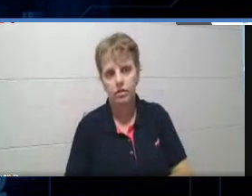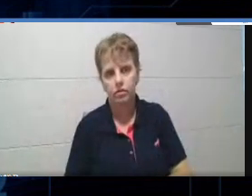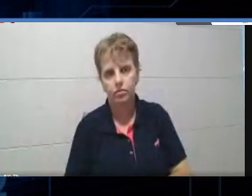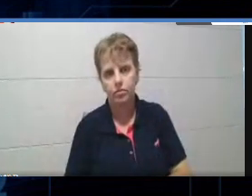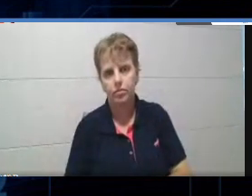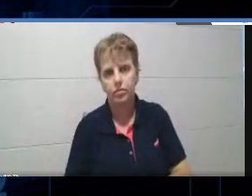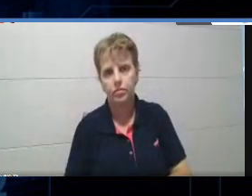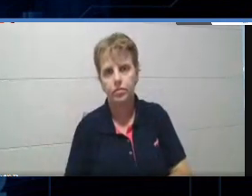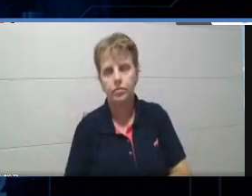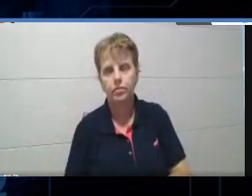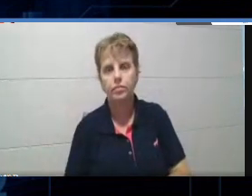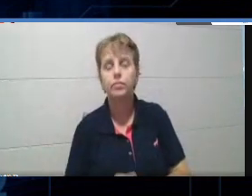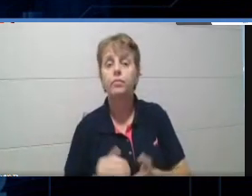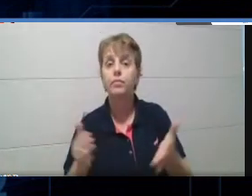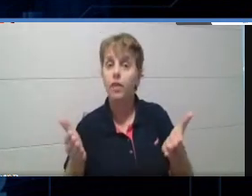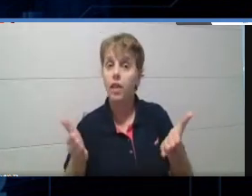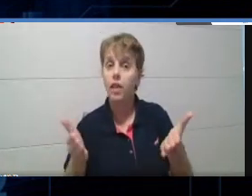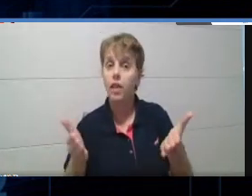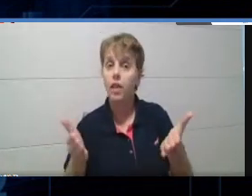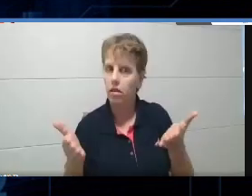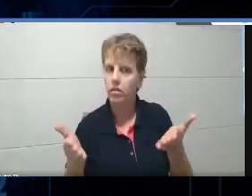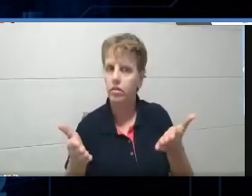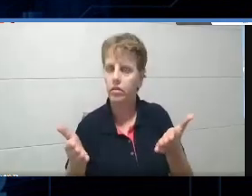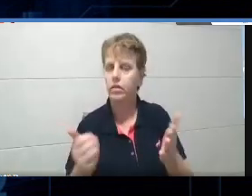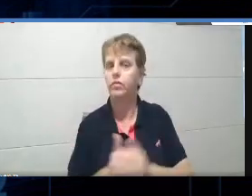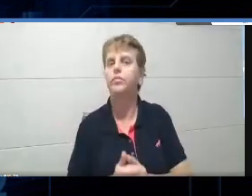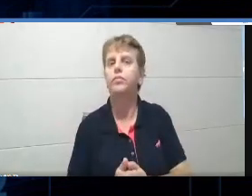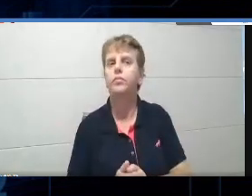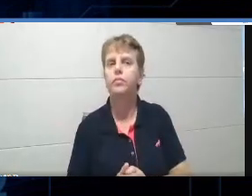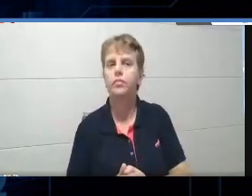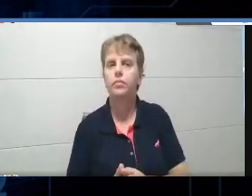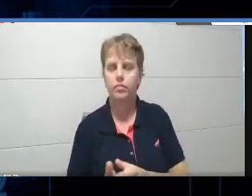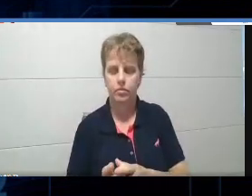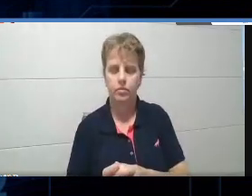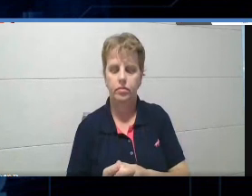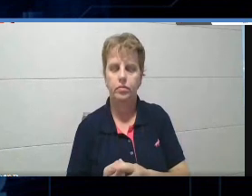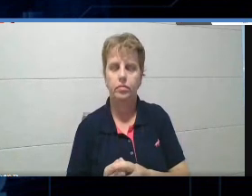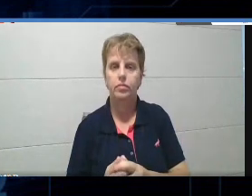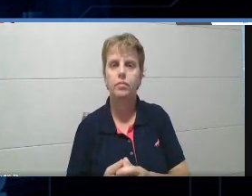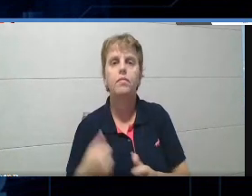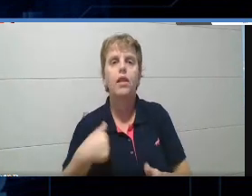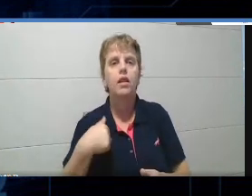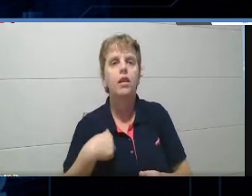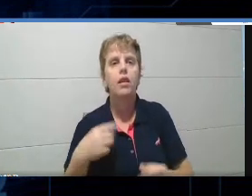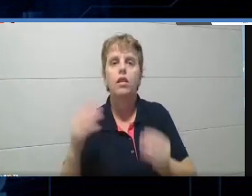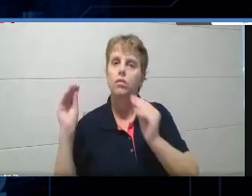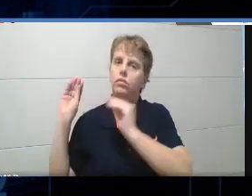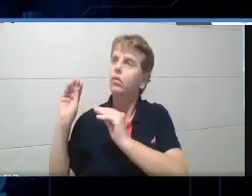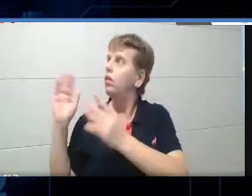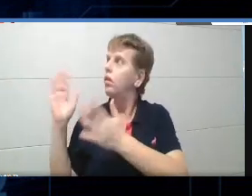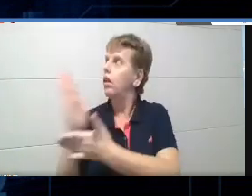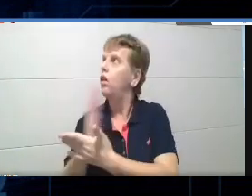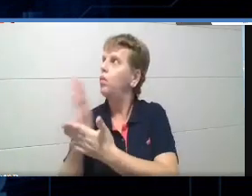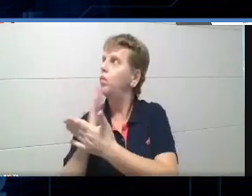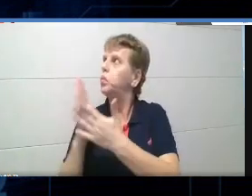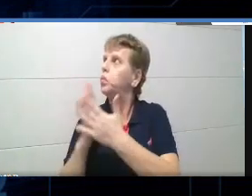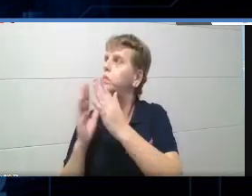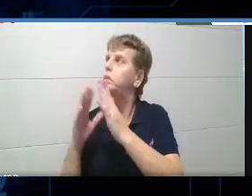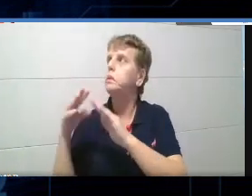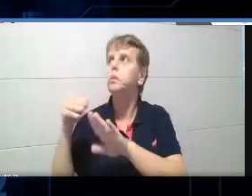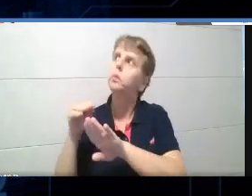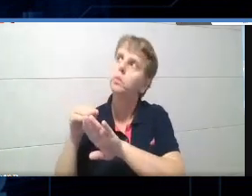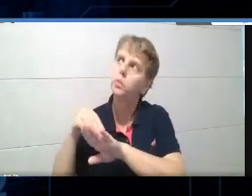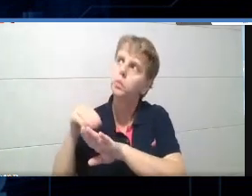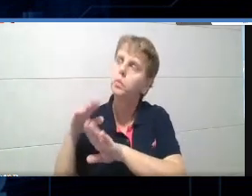neste momento todo? E aí, eu coloquei aqui algumas sugestões que a gente vai trabalhar,